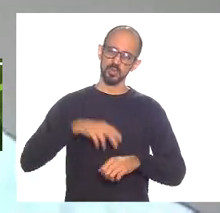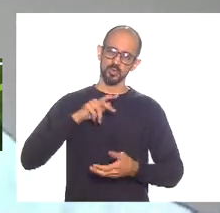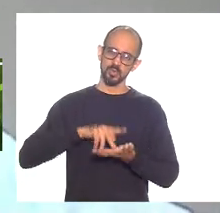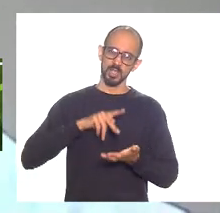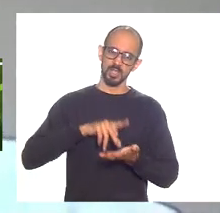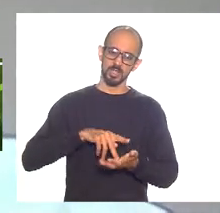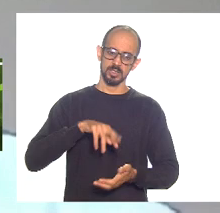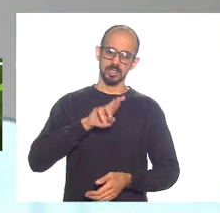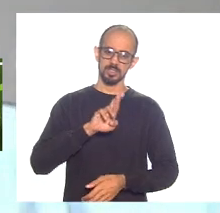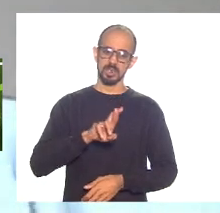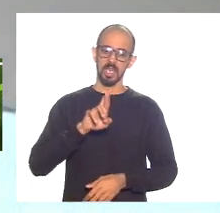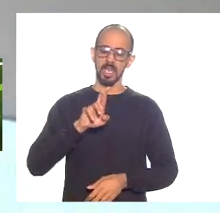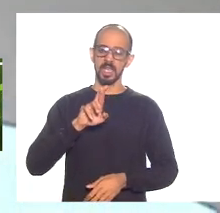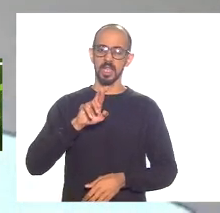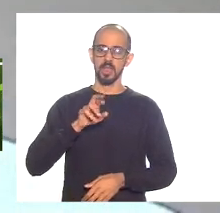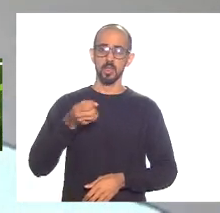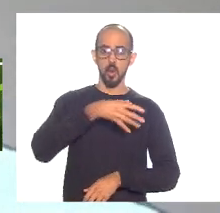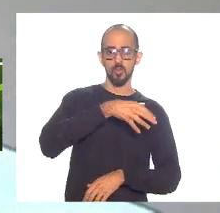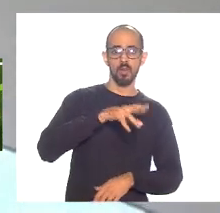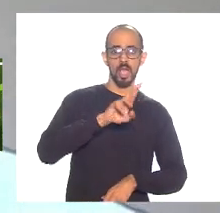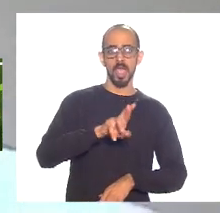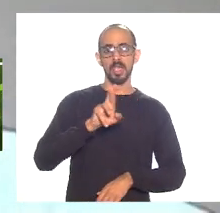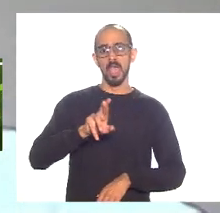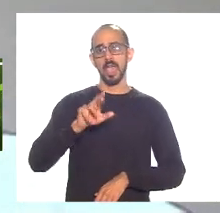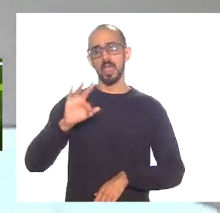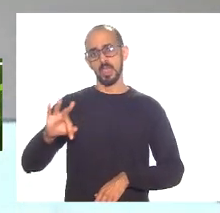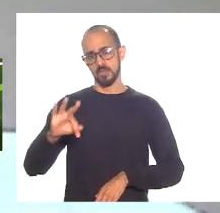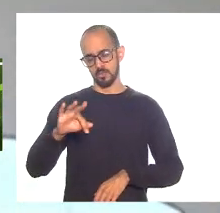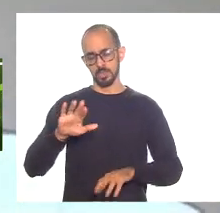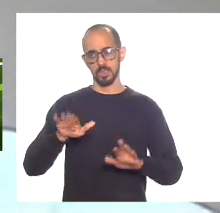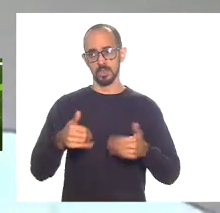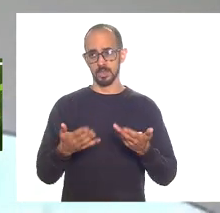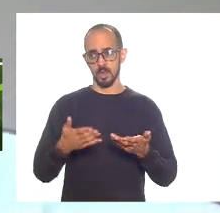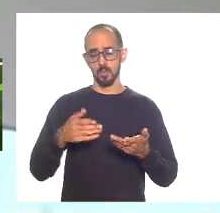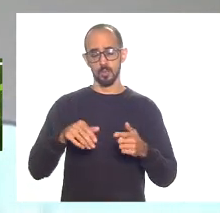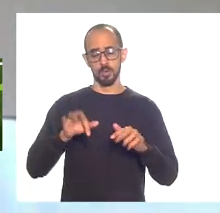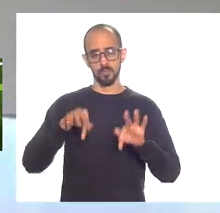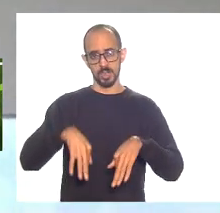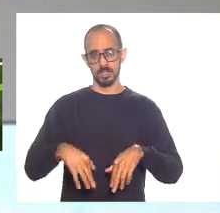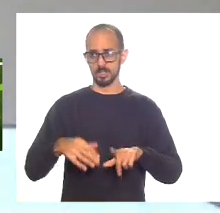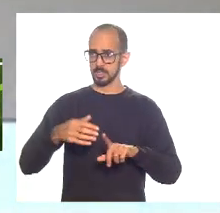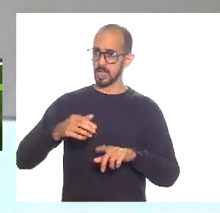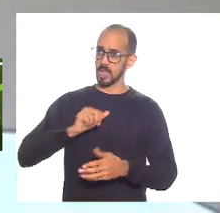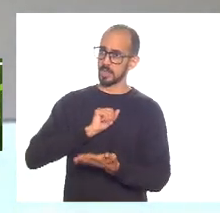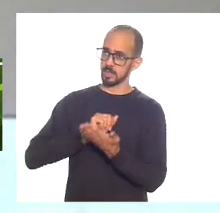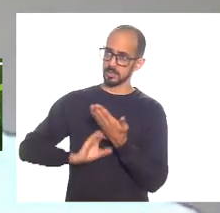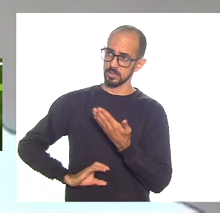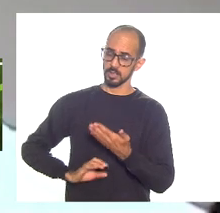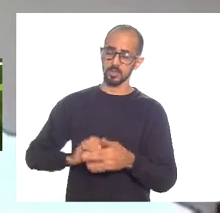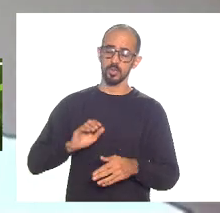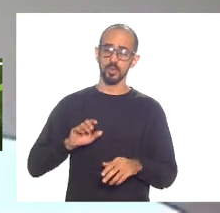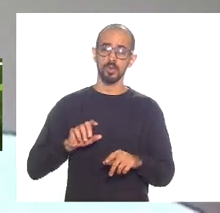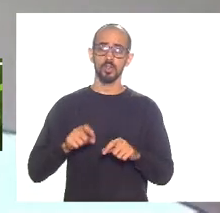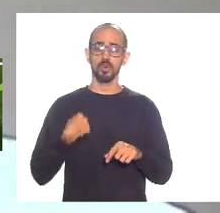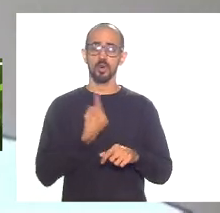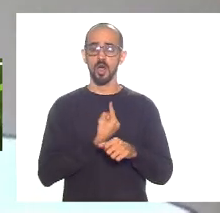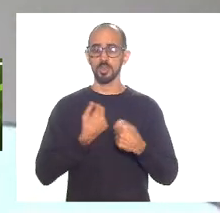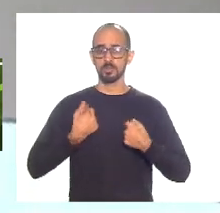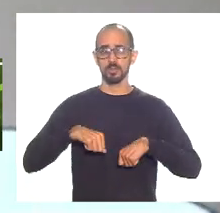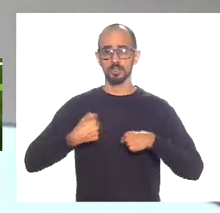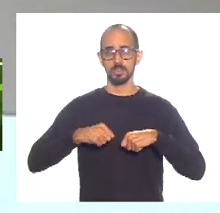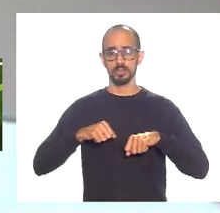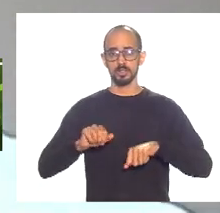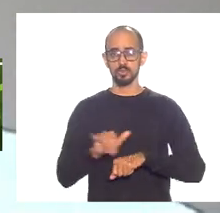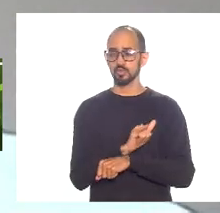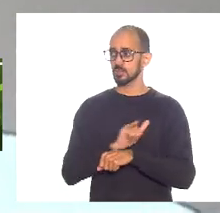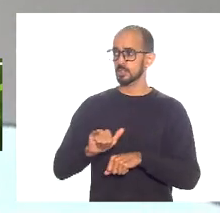RRF e por último André eu tenho dito o seguinte que a gente precisa claro de um